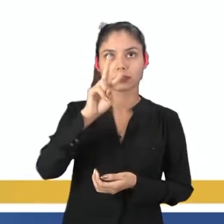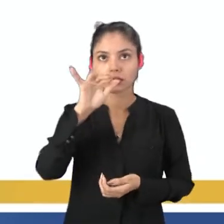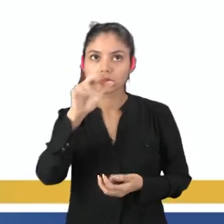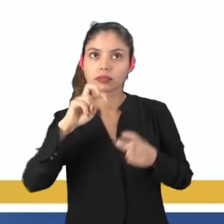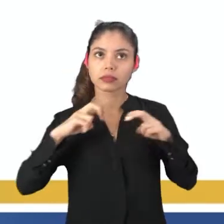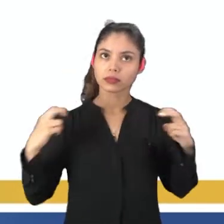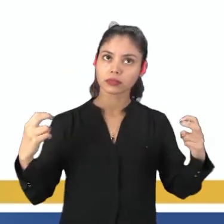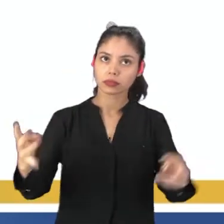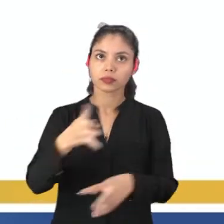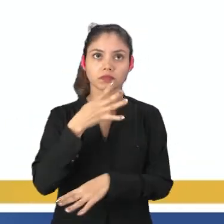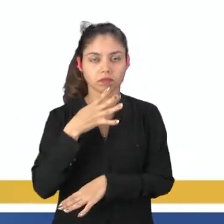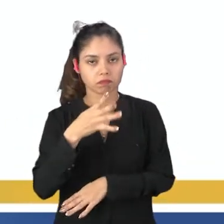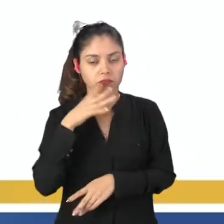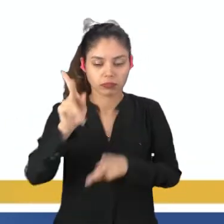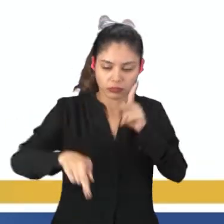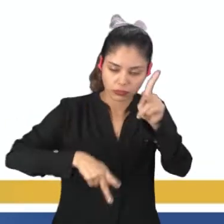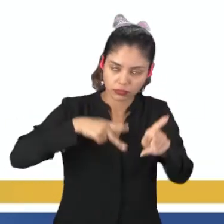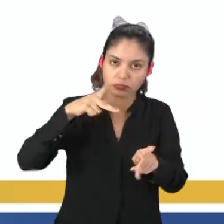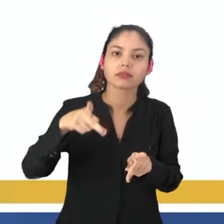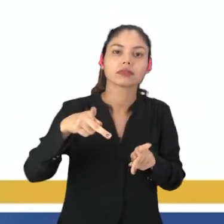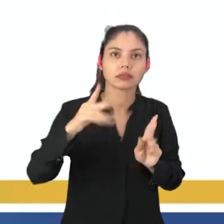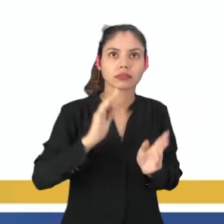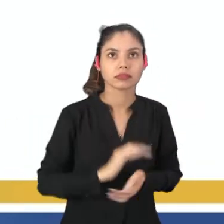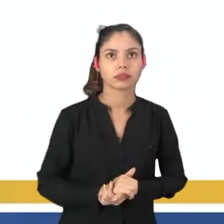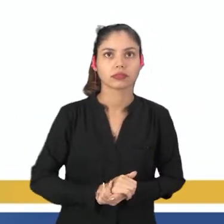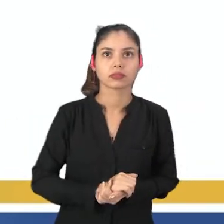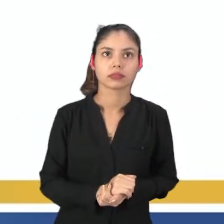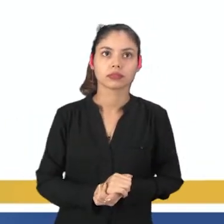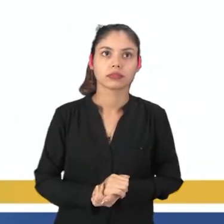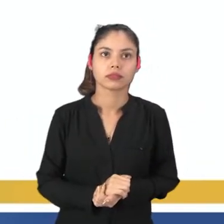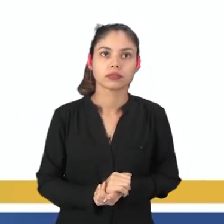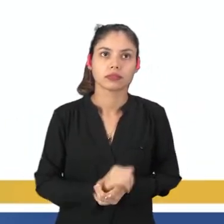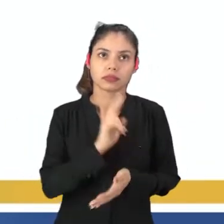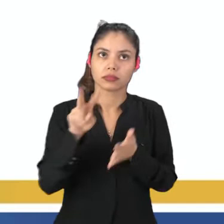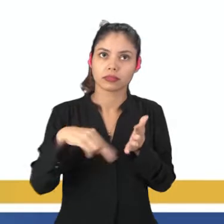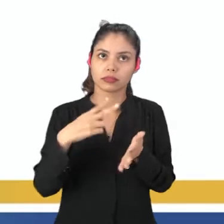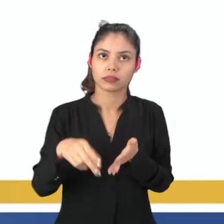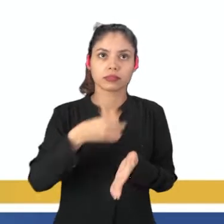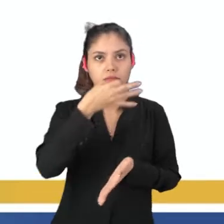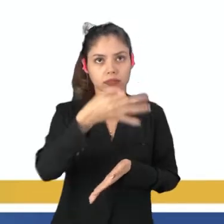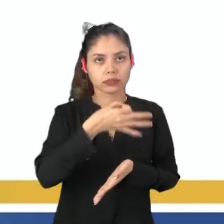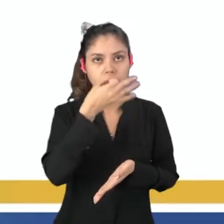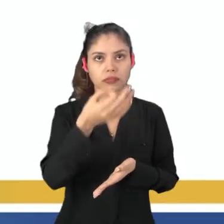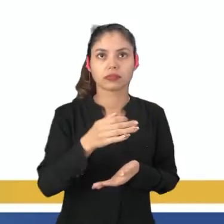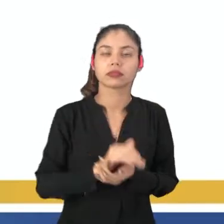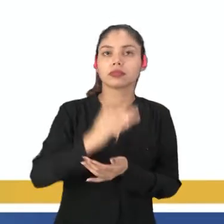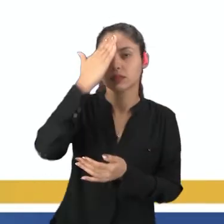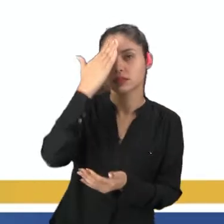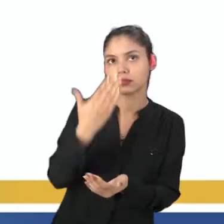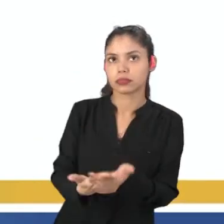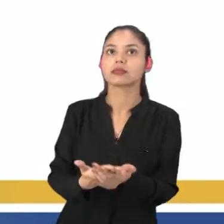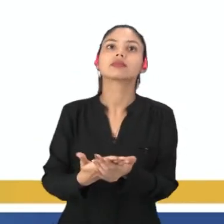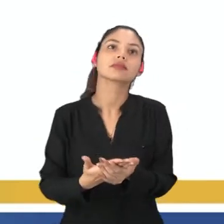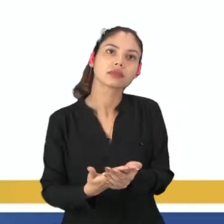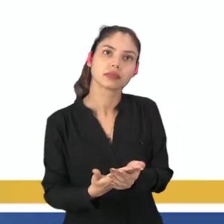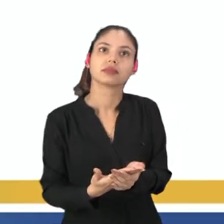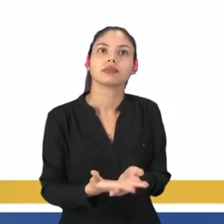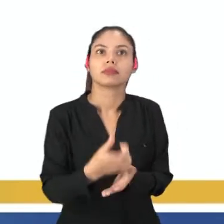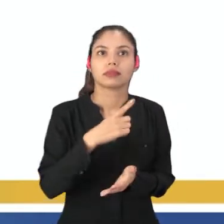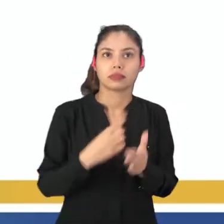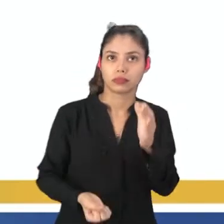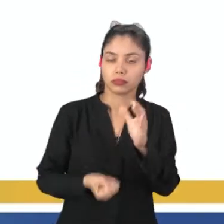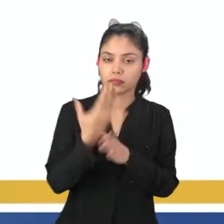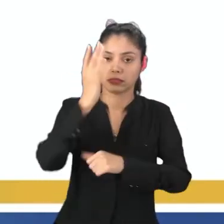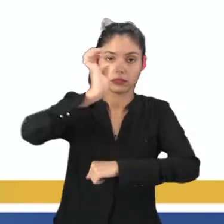a ciranda é uma das mais conhecidas e populares. A origem dessa dança divide opiniões, mas acredita-se que